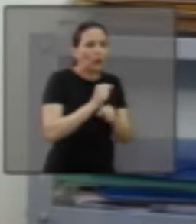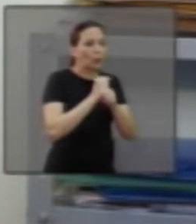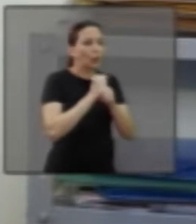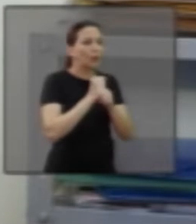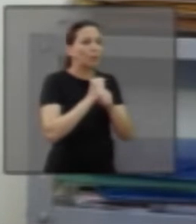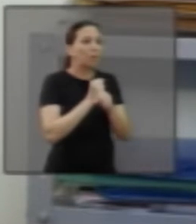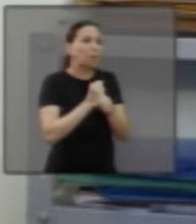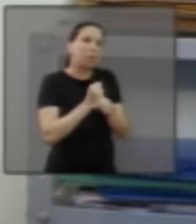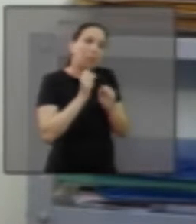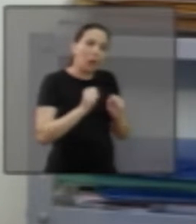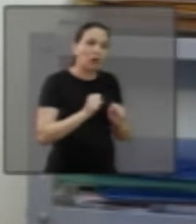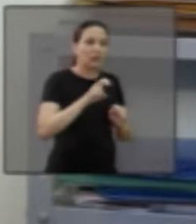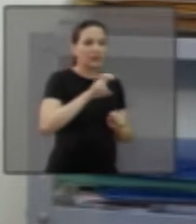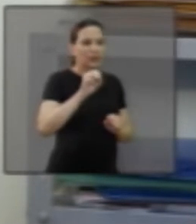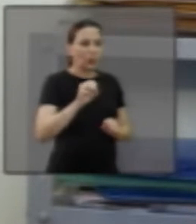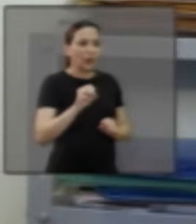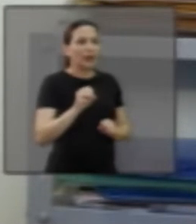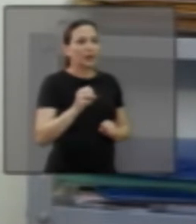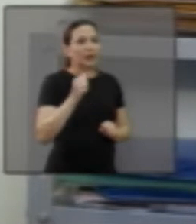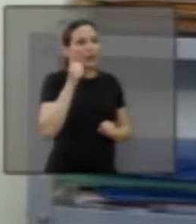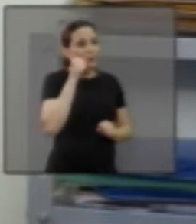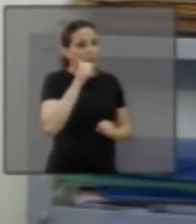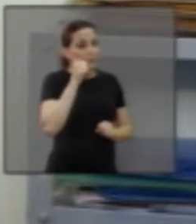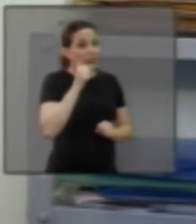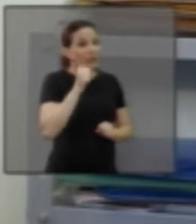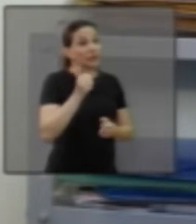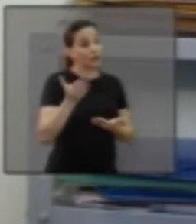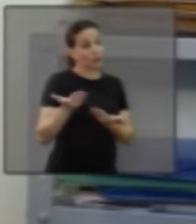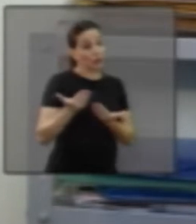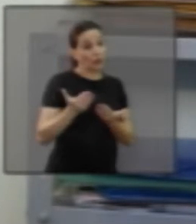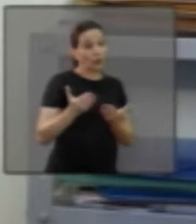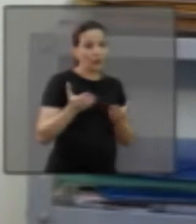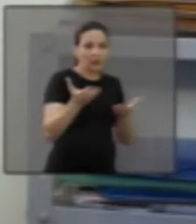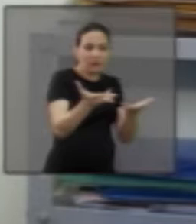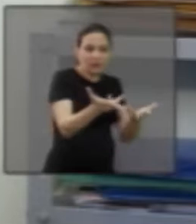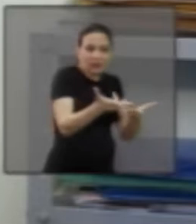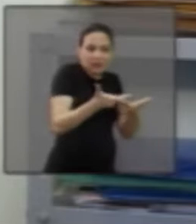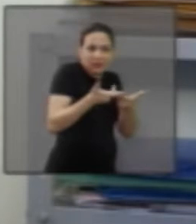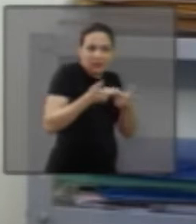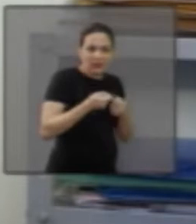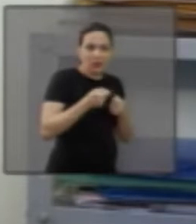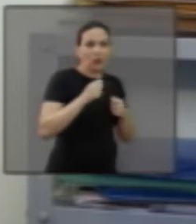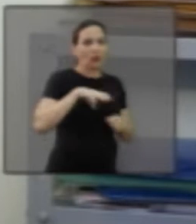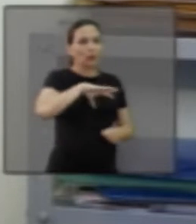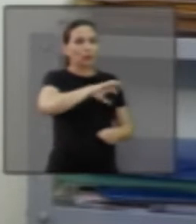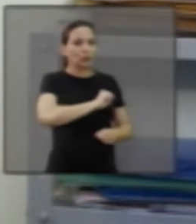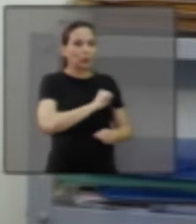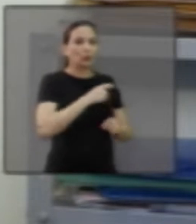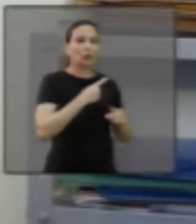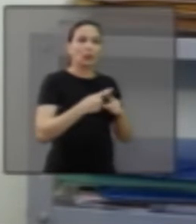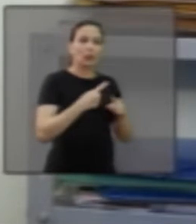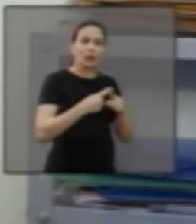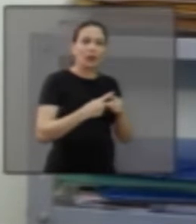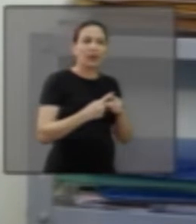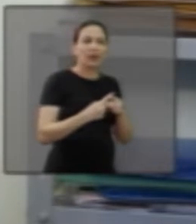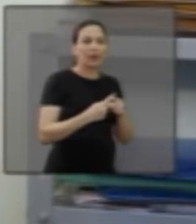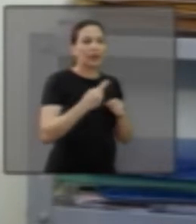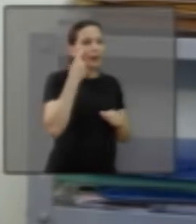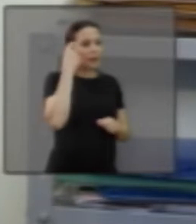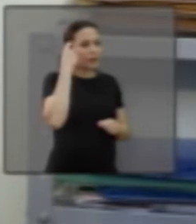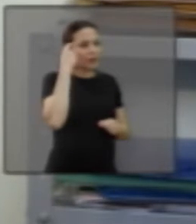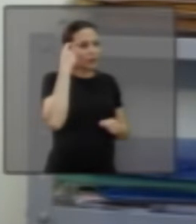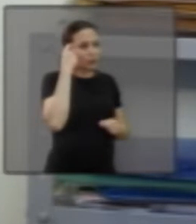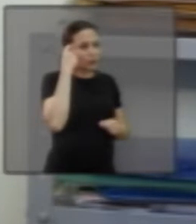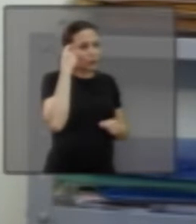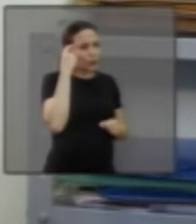50 até o fim do ano, porque a cada vez tem mais adesão, né? E é legal isso, é gostoso, porque, assim, inicialmente, a gente